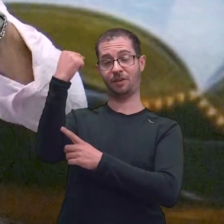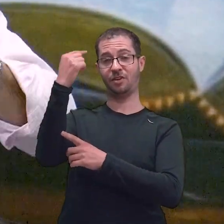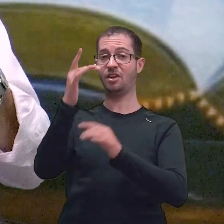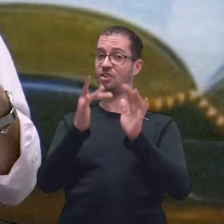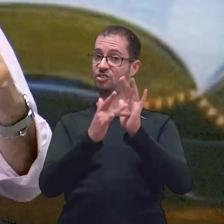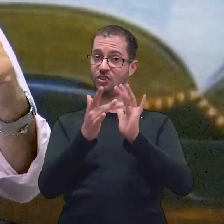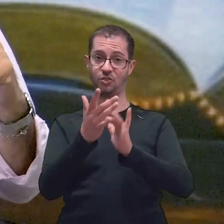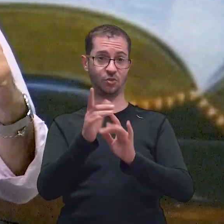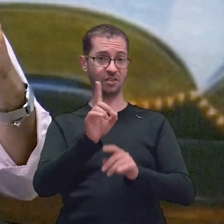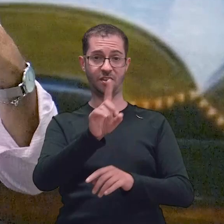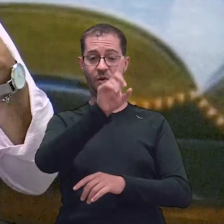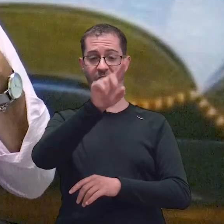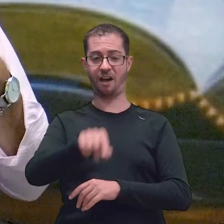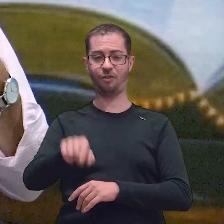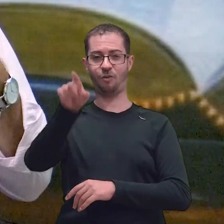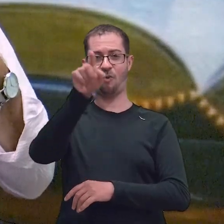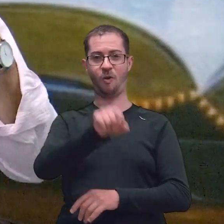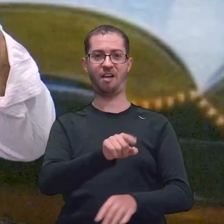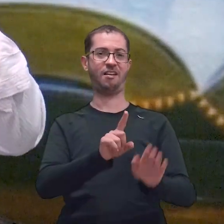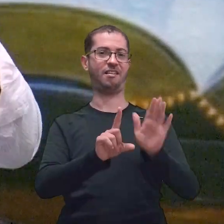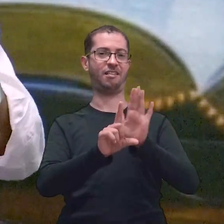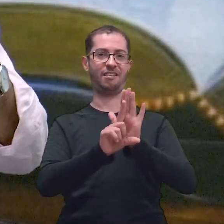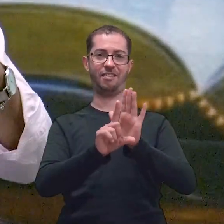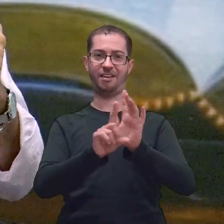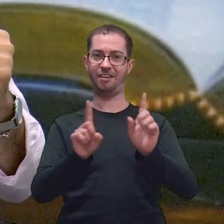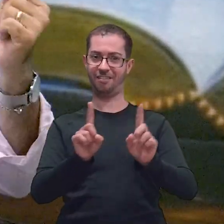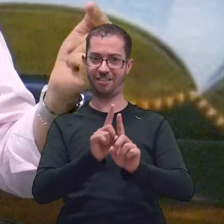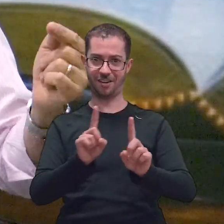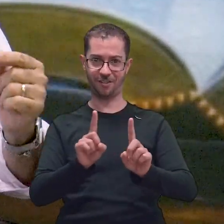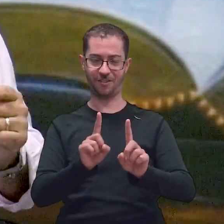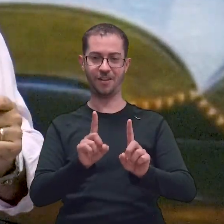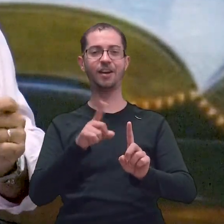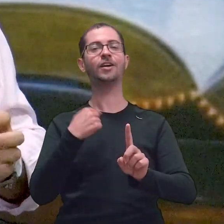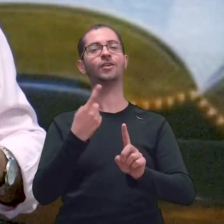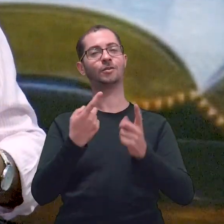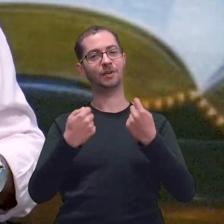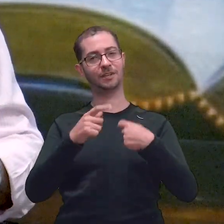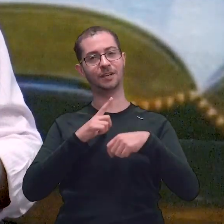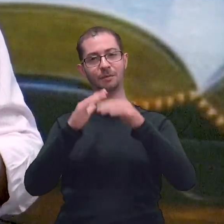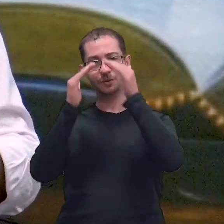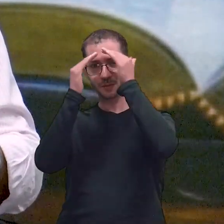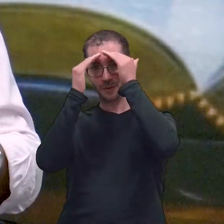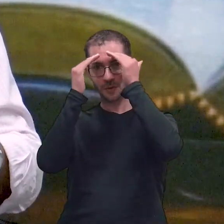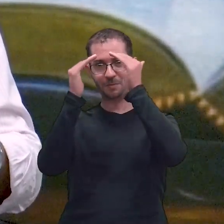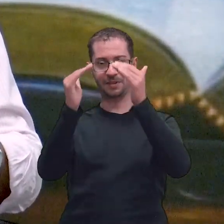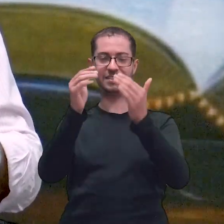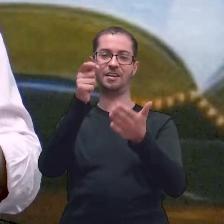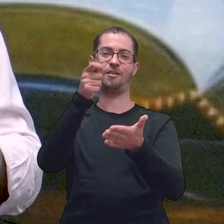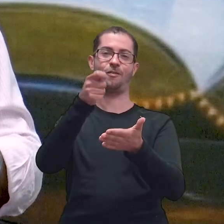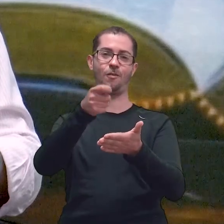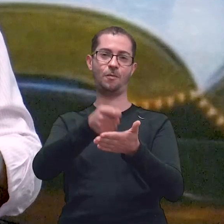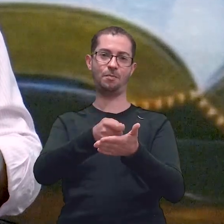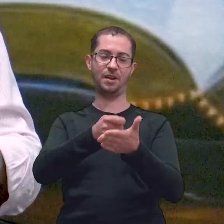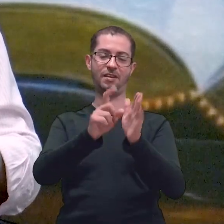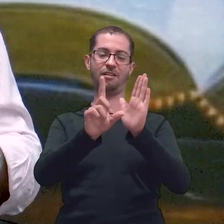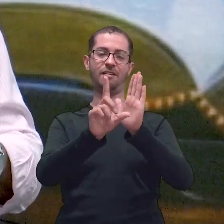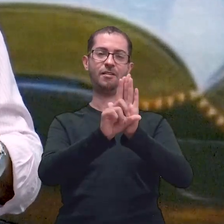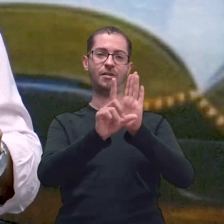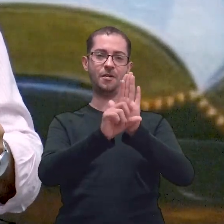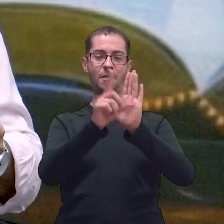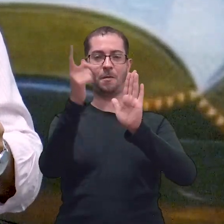a lei, ele veio cumprir. E nós, como cristãos, como filhos de Deus, também devemos cumprir. Por isso, nós devemos considerar os mandamentos.